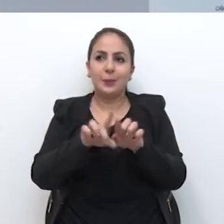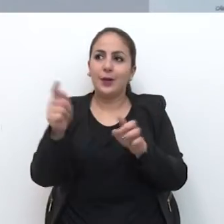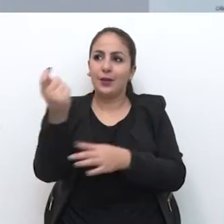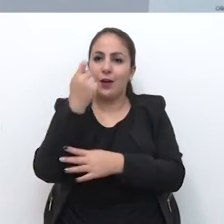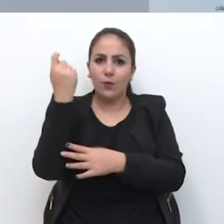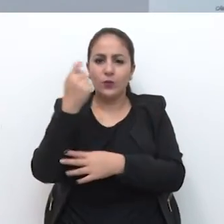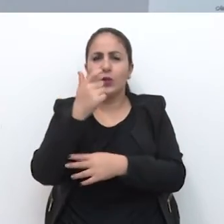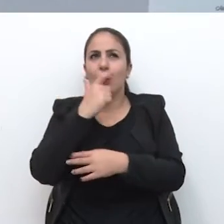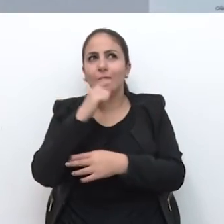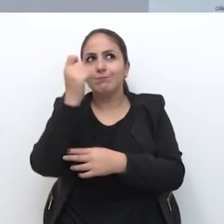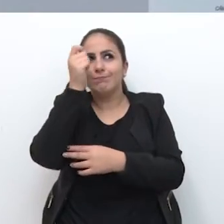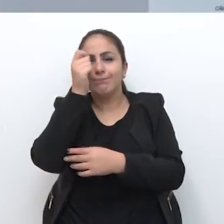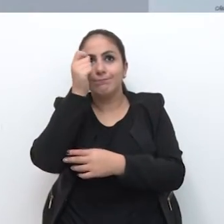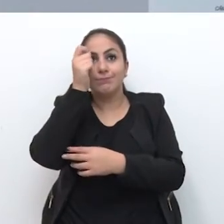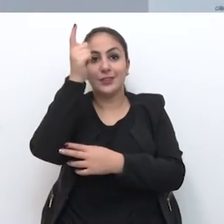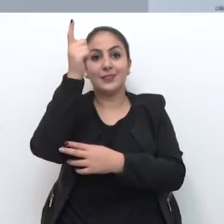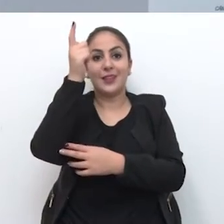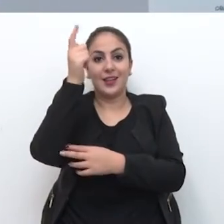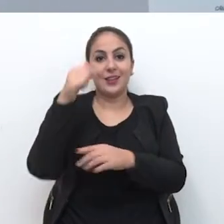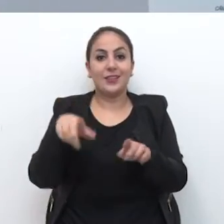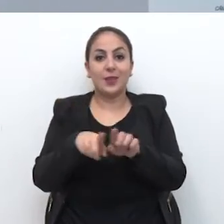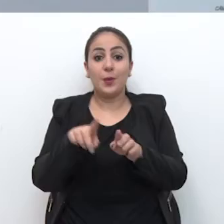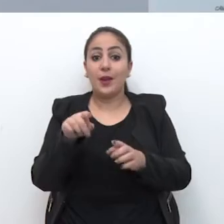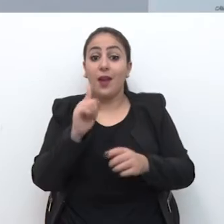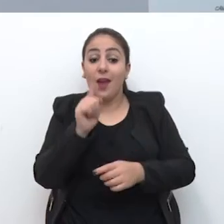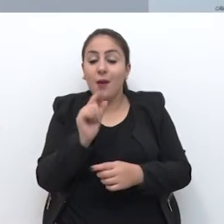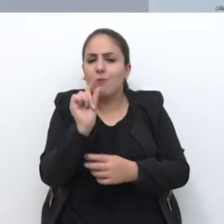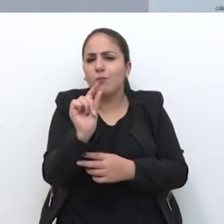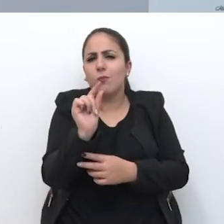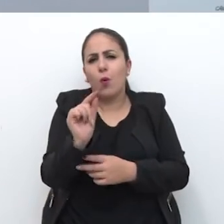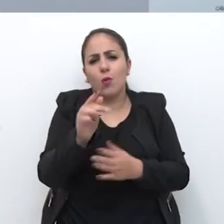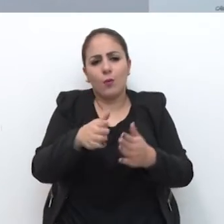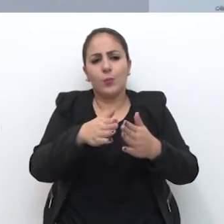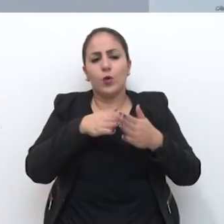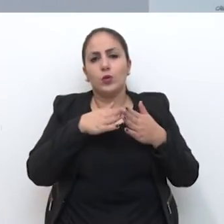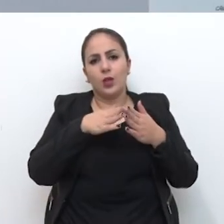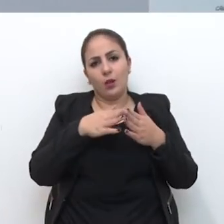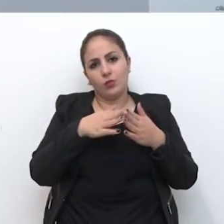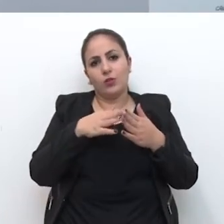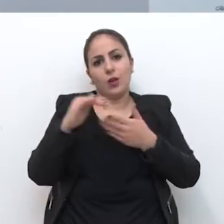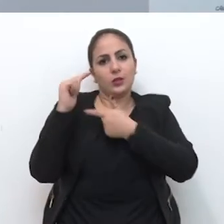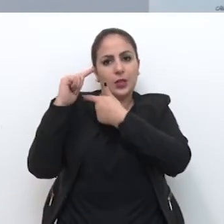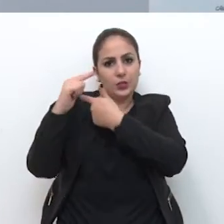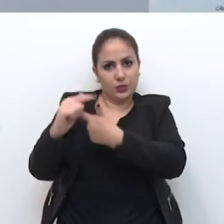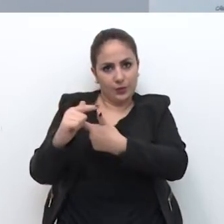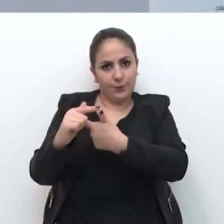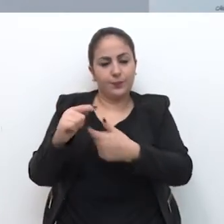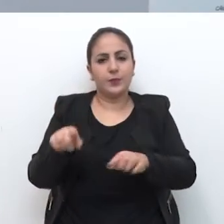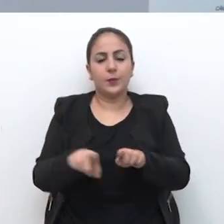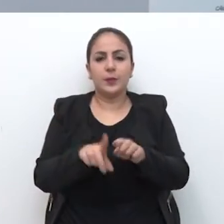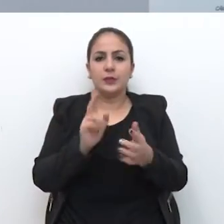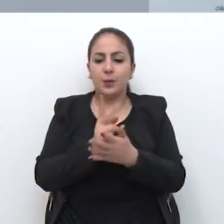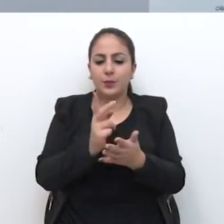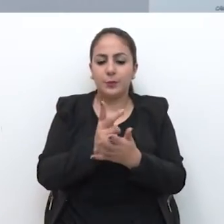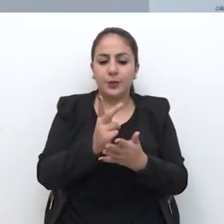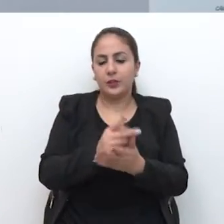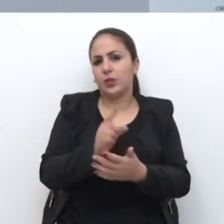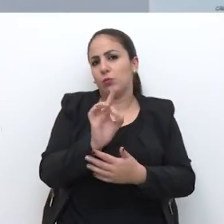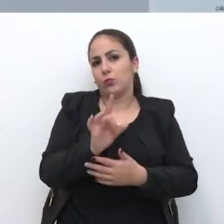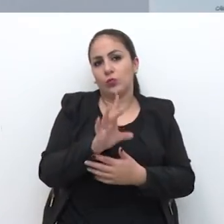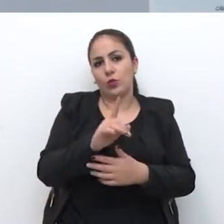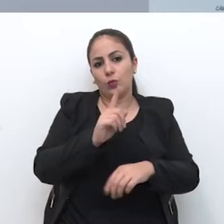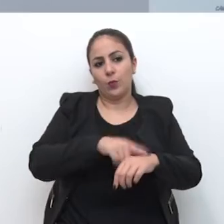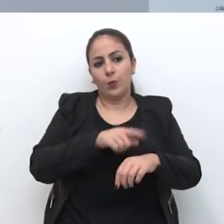além de criativos que nós somos, é um dos poucos que defende as nossas tradições, seguidamente, não só